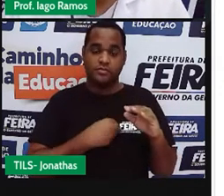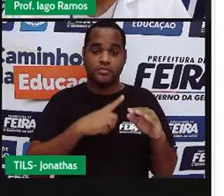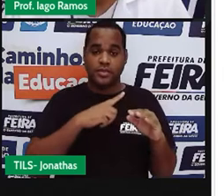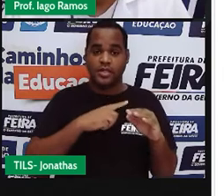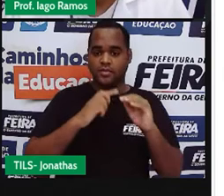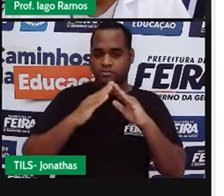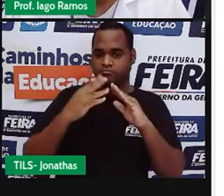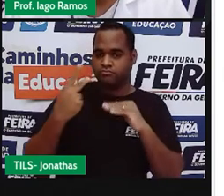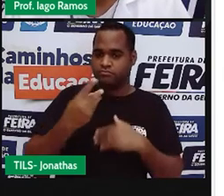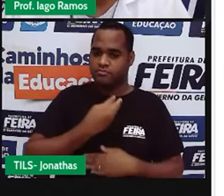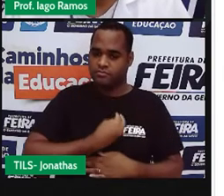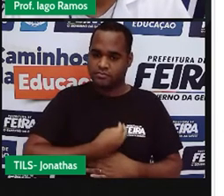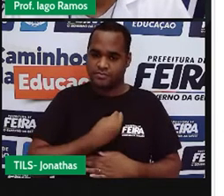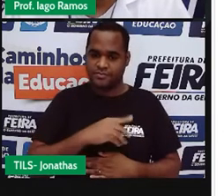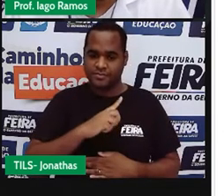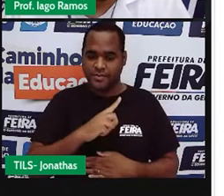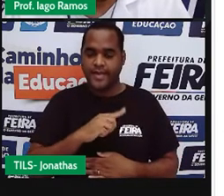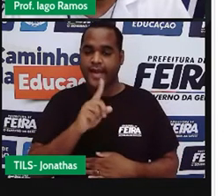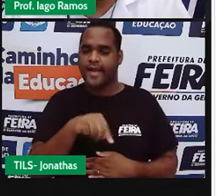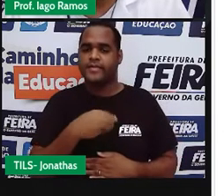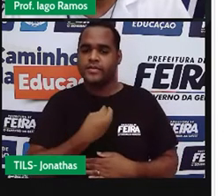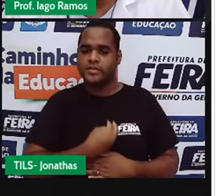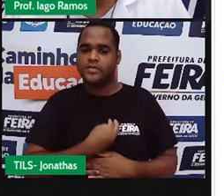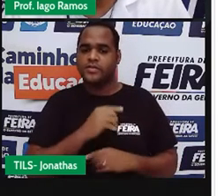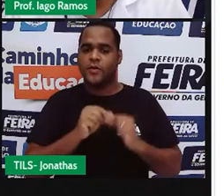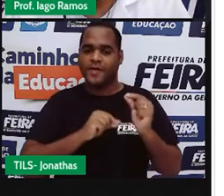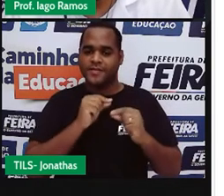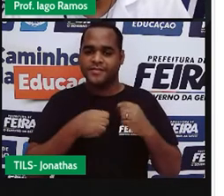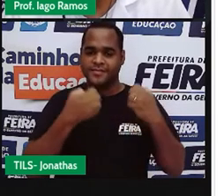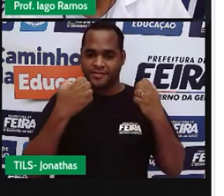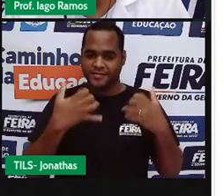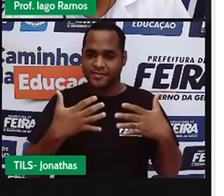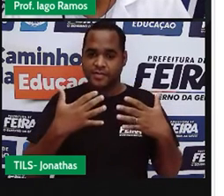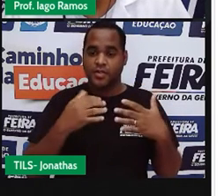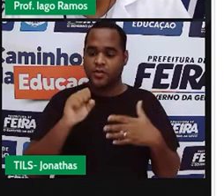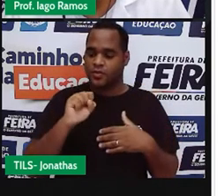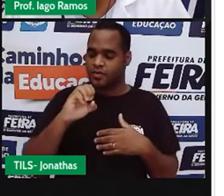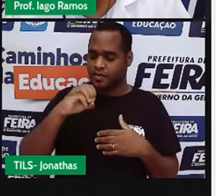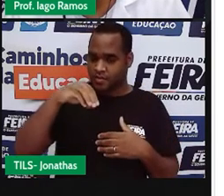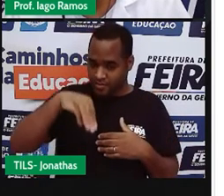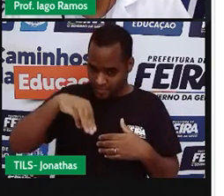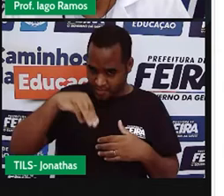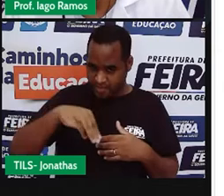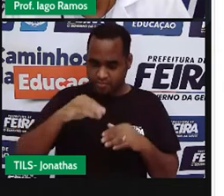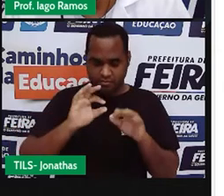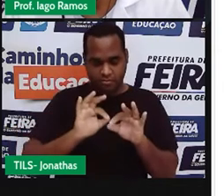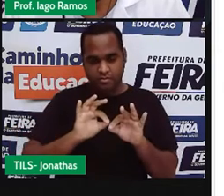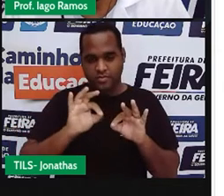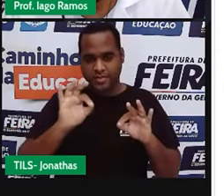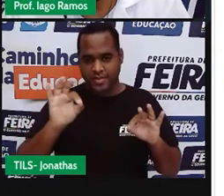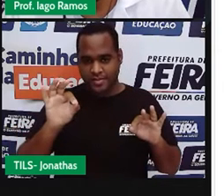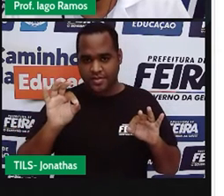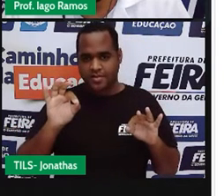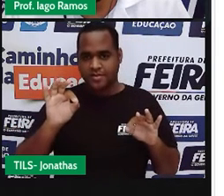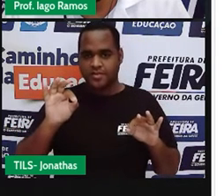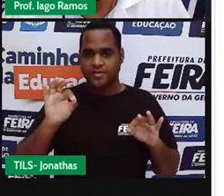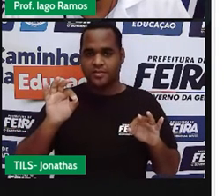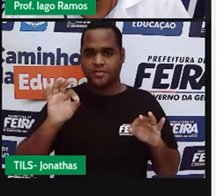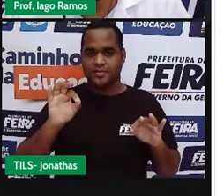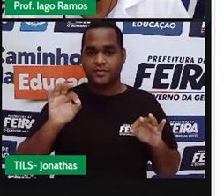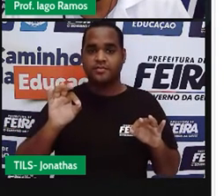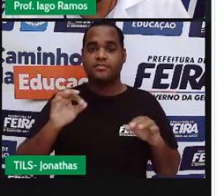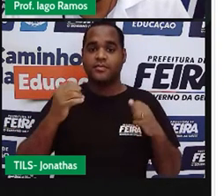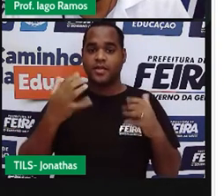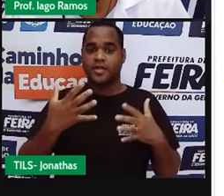casa 1, ela está a 80 metros de distância da casa 2,